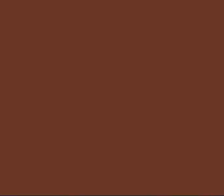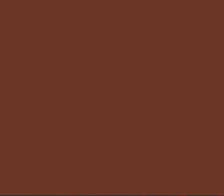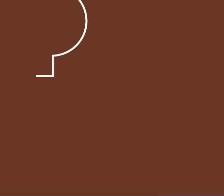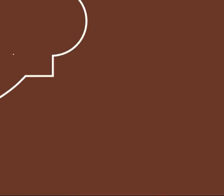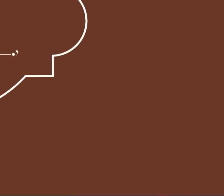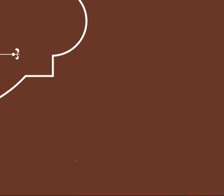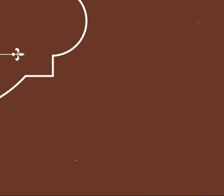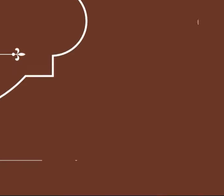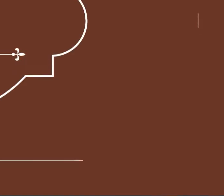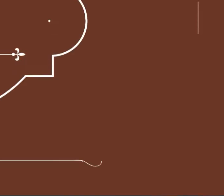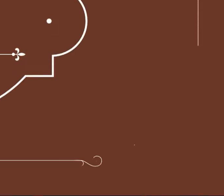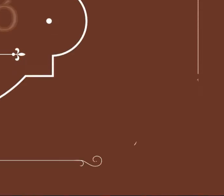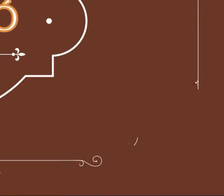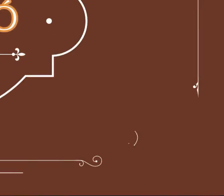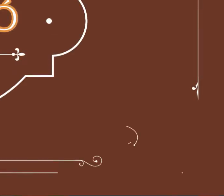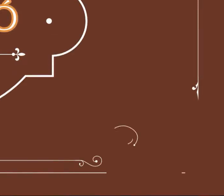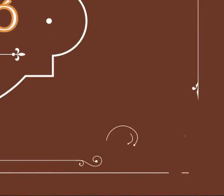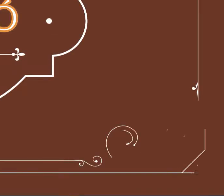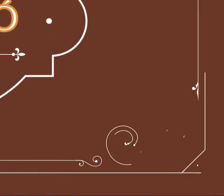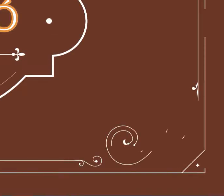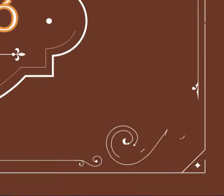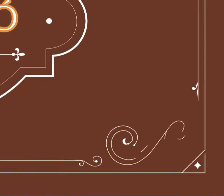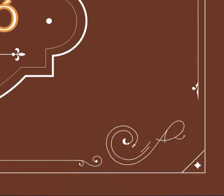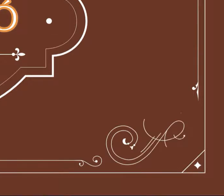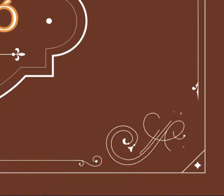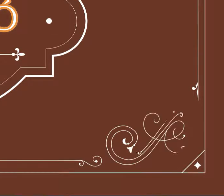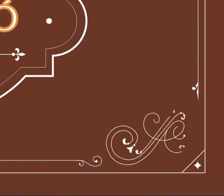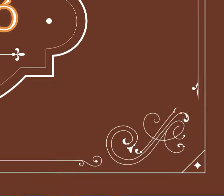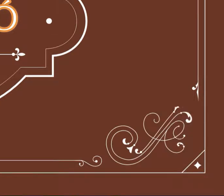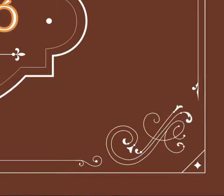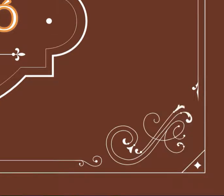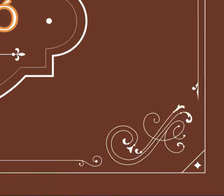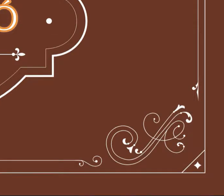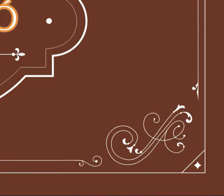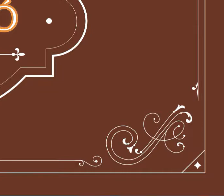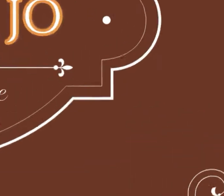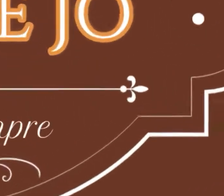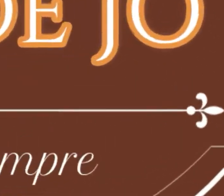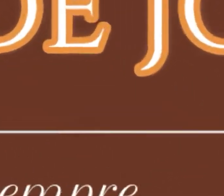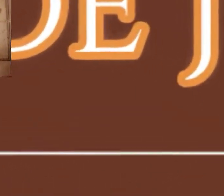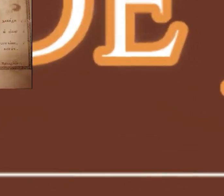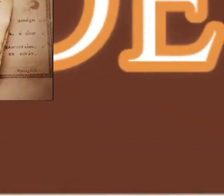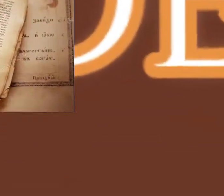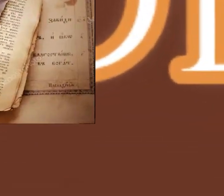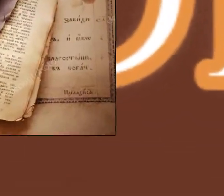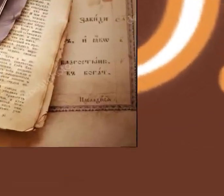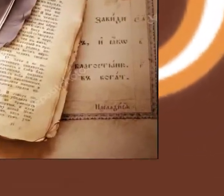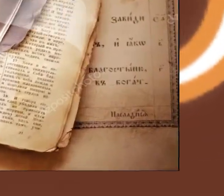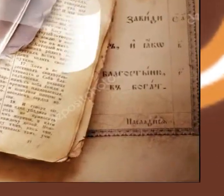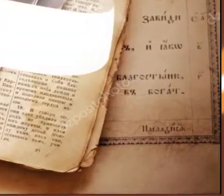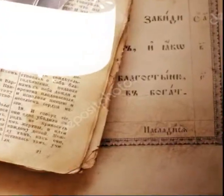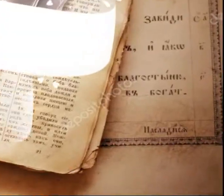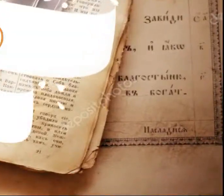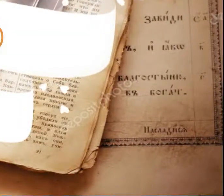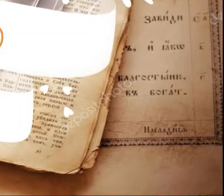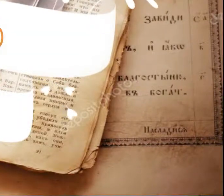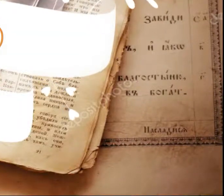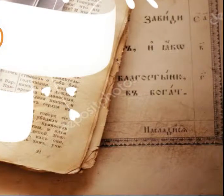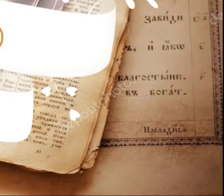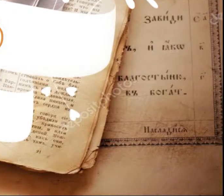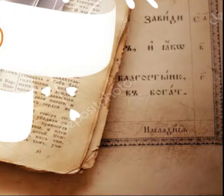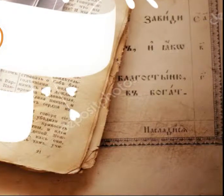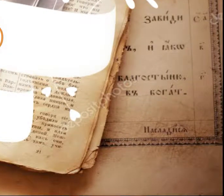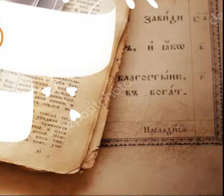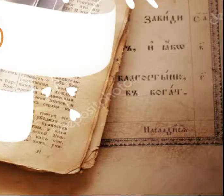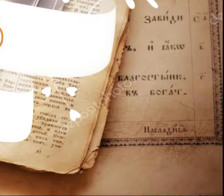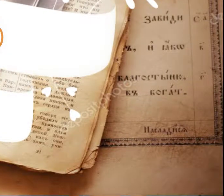Deus me deu, Deus roubou, bendito seja o nome do